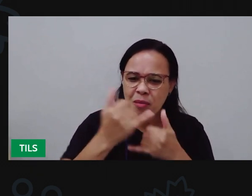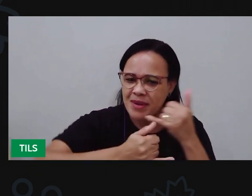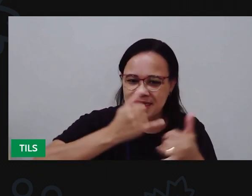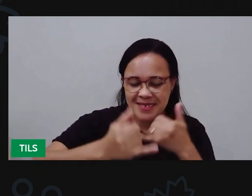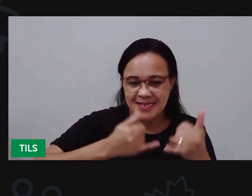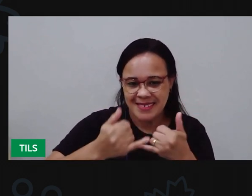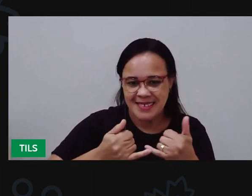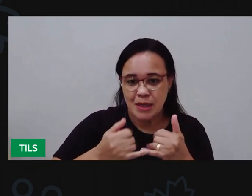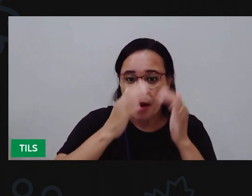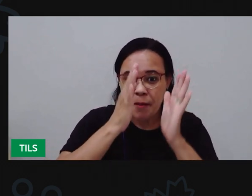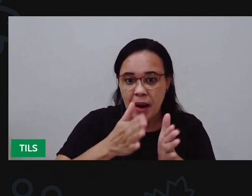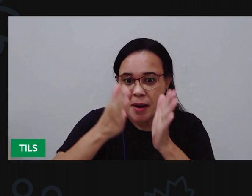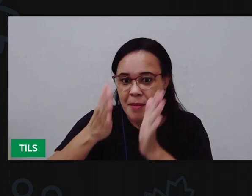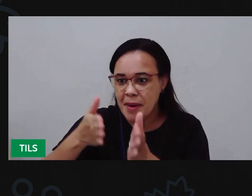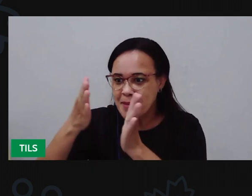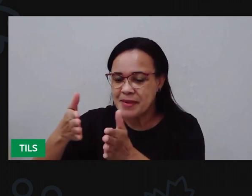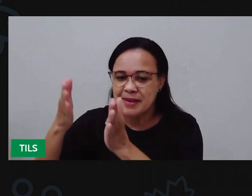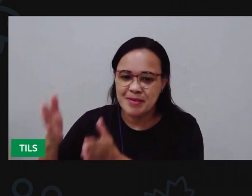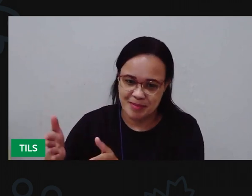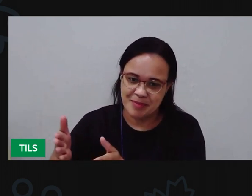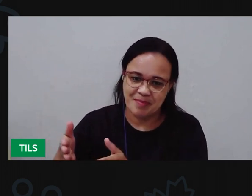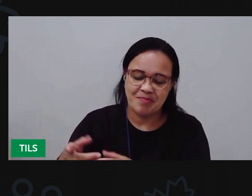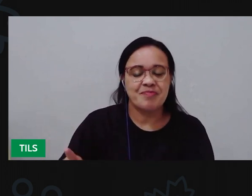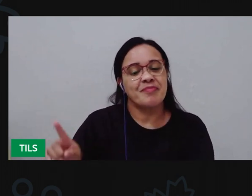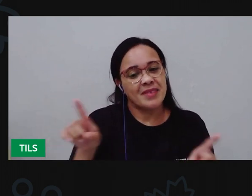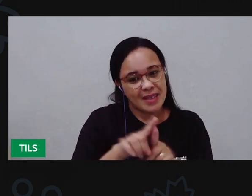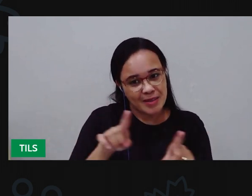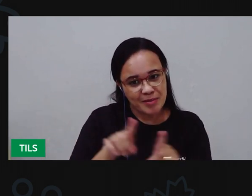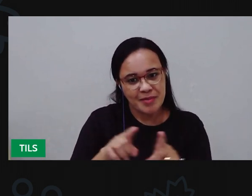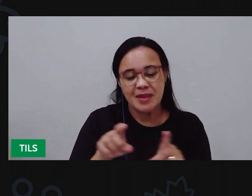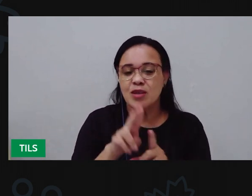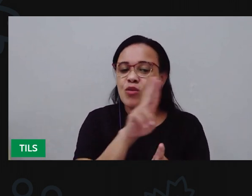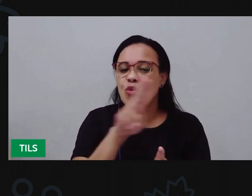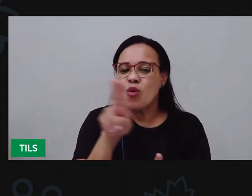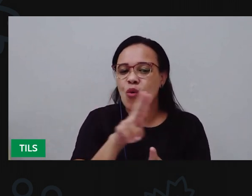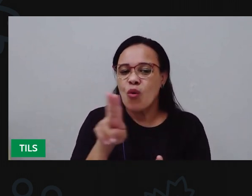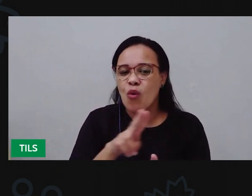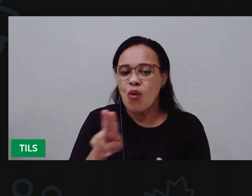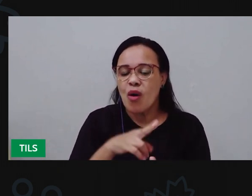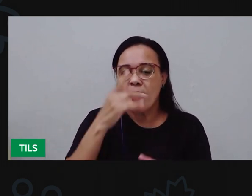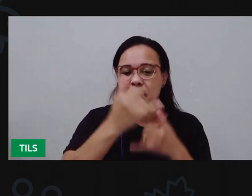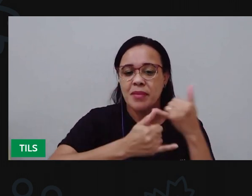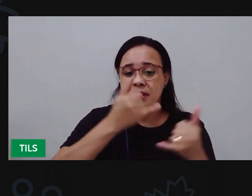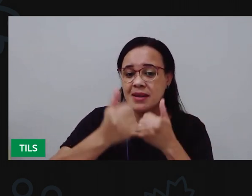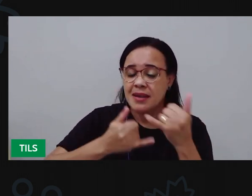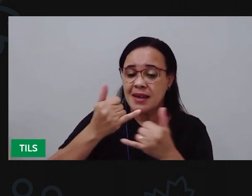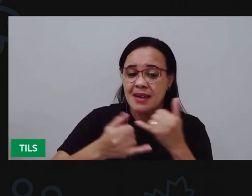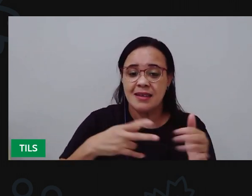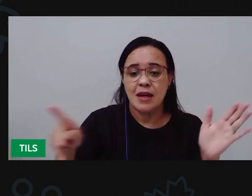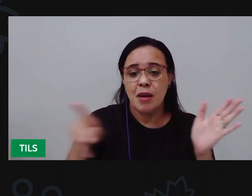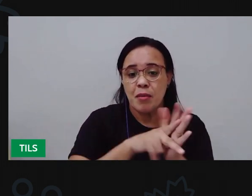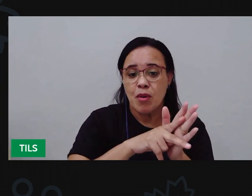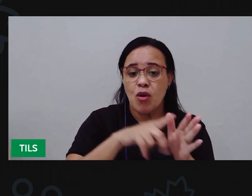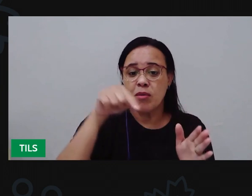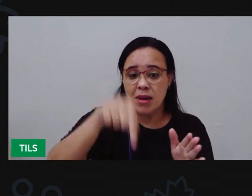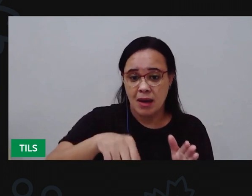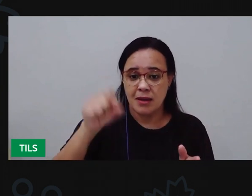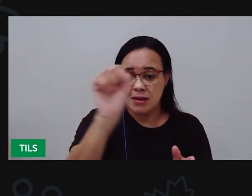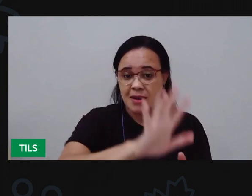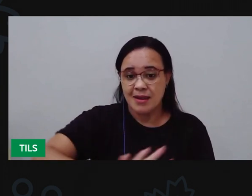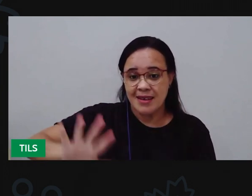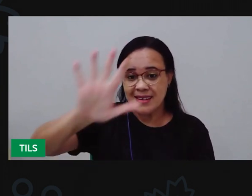Aprendemos a escrever Uma lista De brincadeiras Populares Comuns aqui Da região